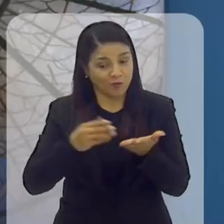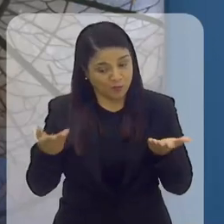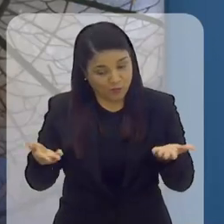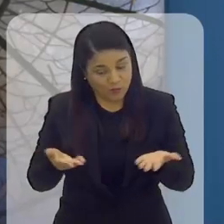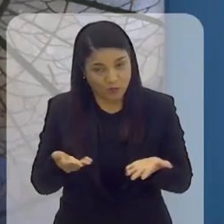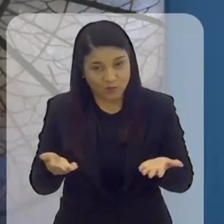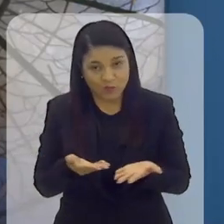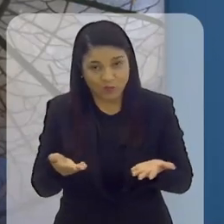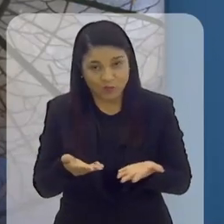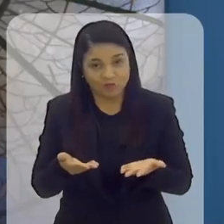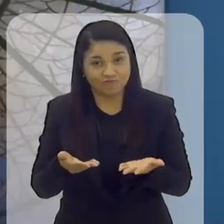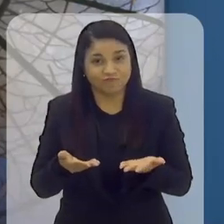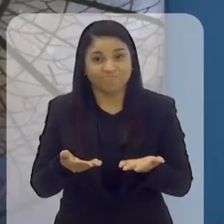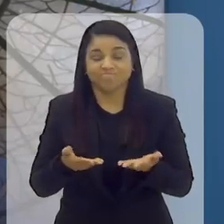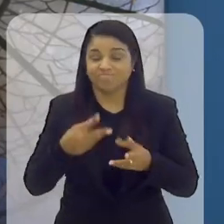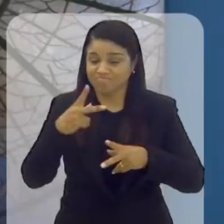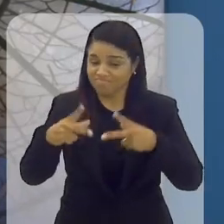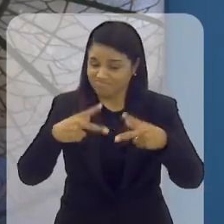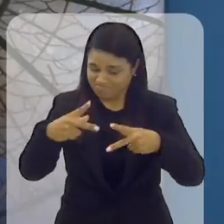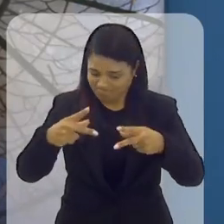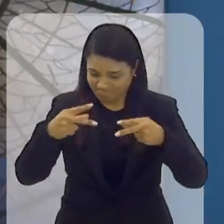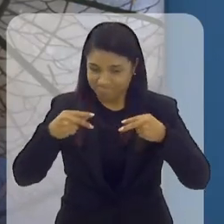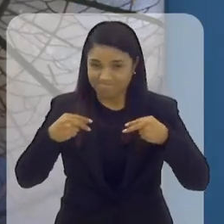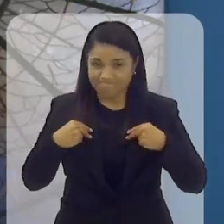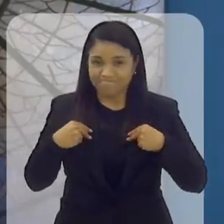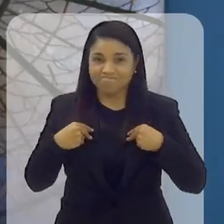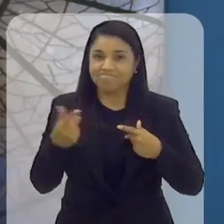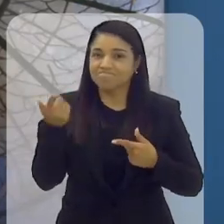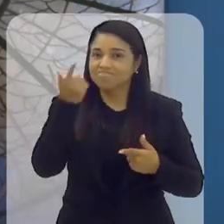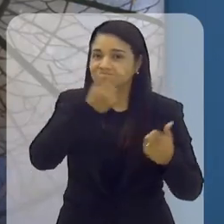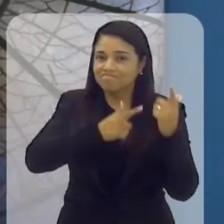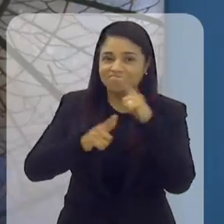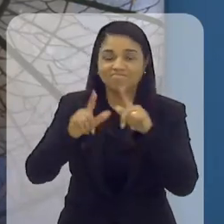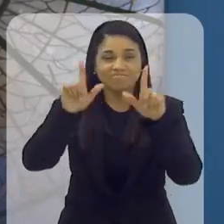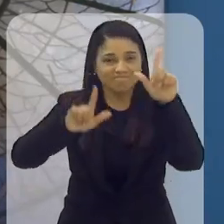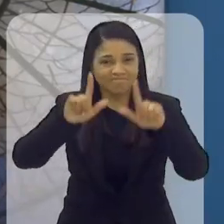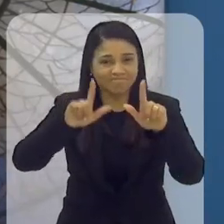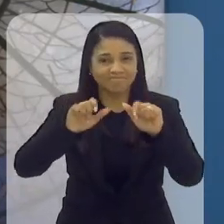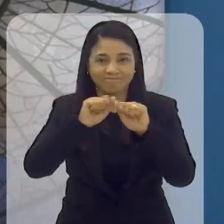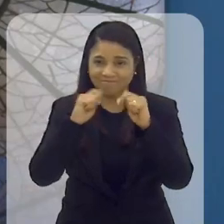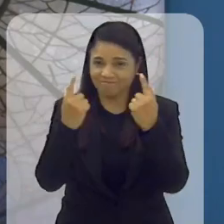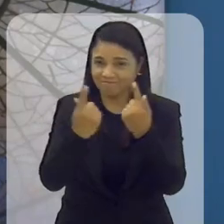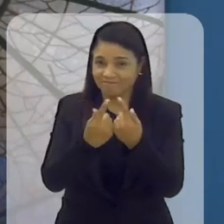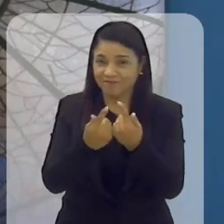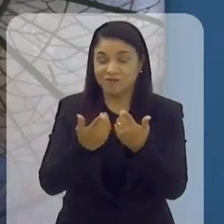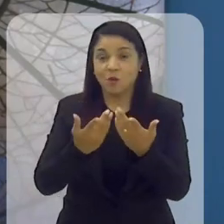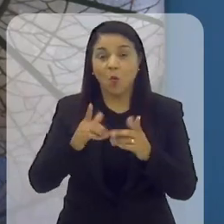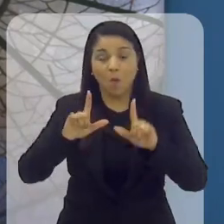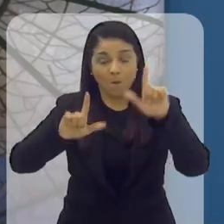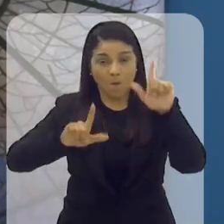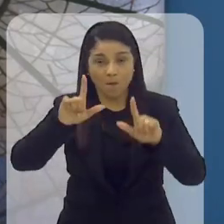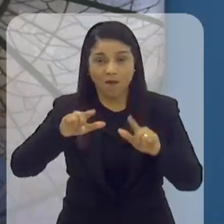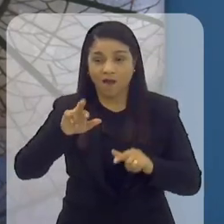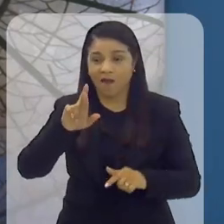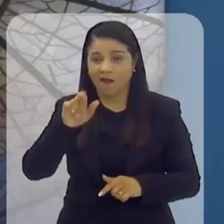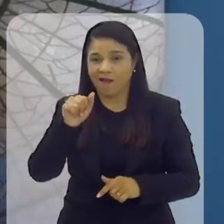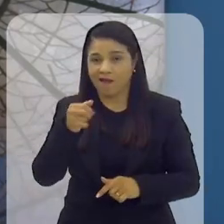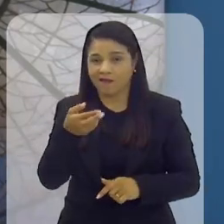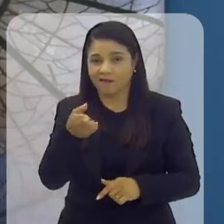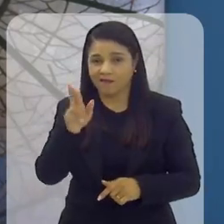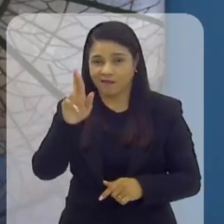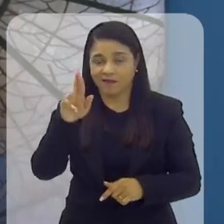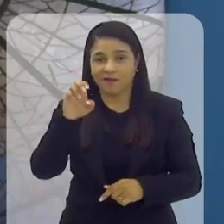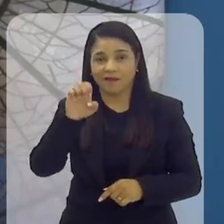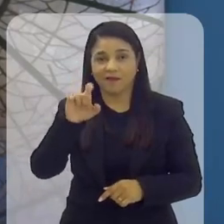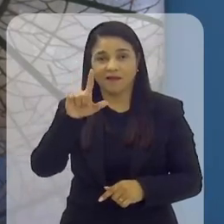o futuro, estamos devendo o presente, né? Aliás, um presentão que nós ganhamos da TV ALERJ, que é o nosso